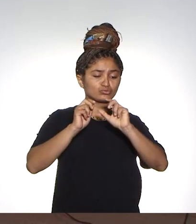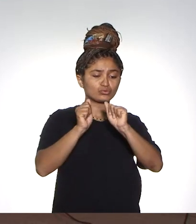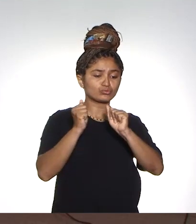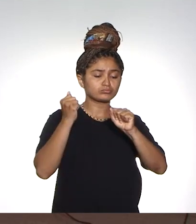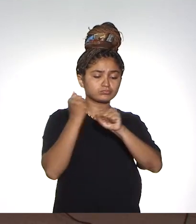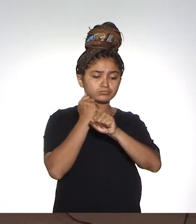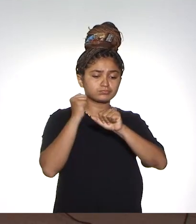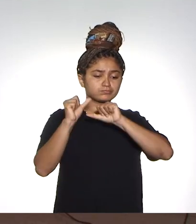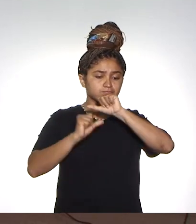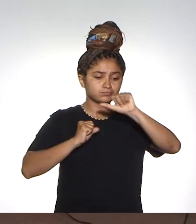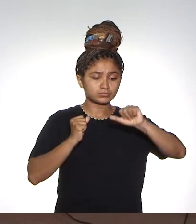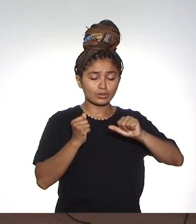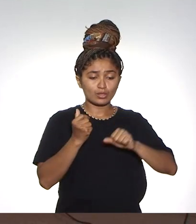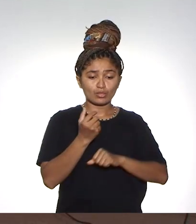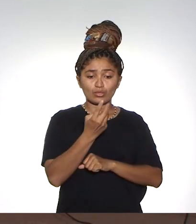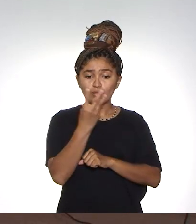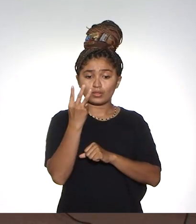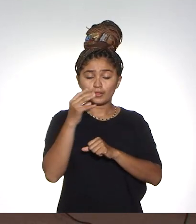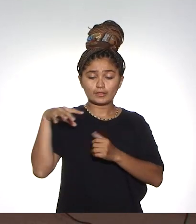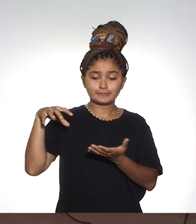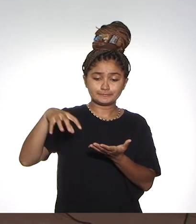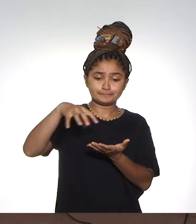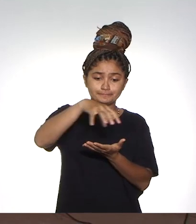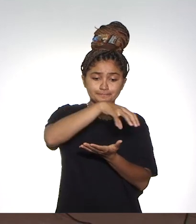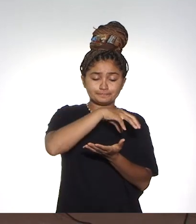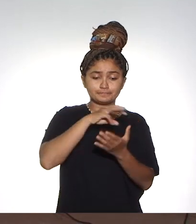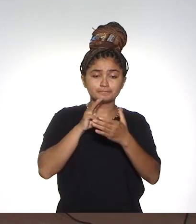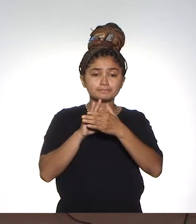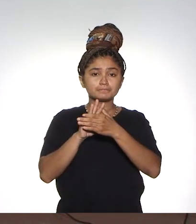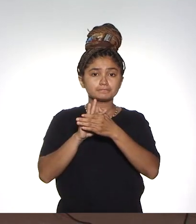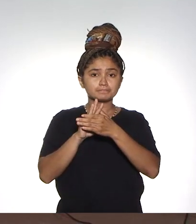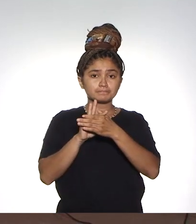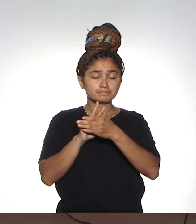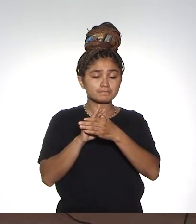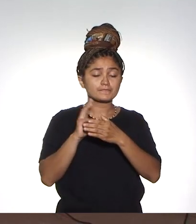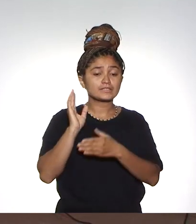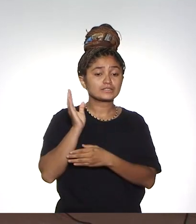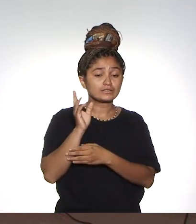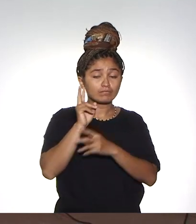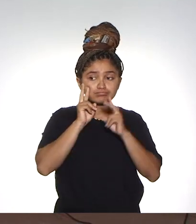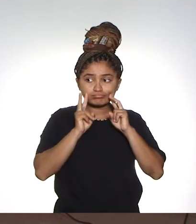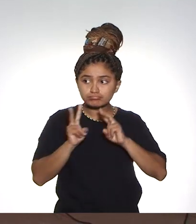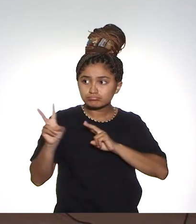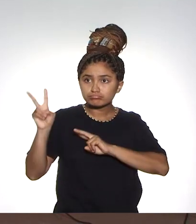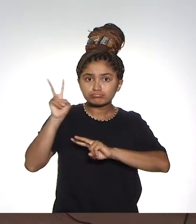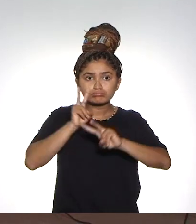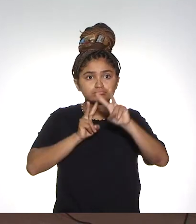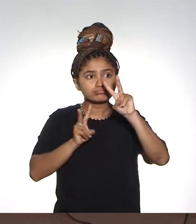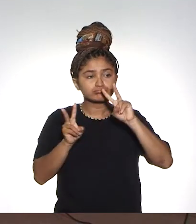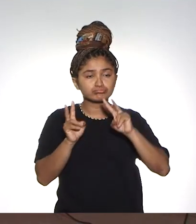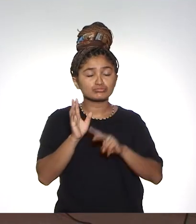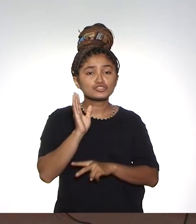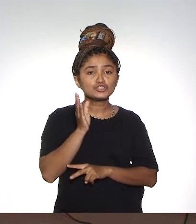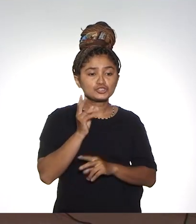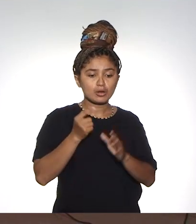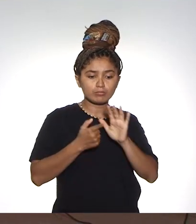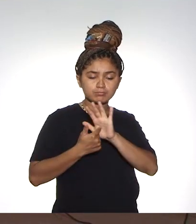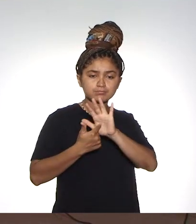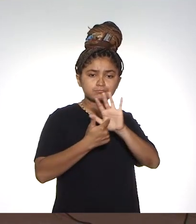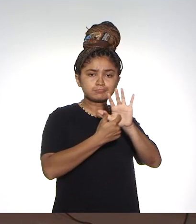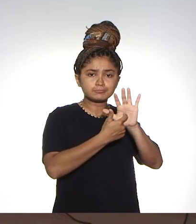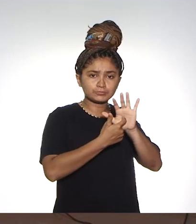infraestrutura dos três campos da universidade. E já, visivelmente, já começa a